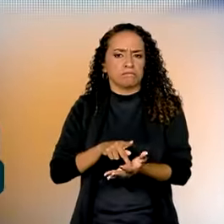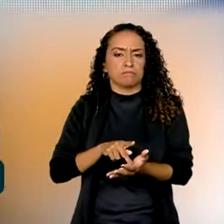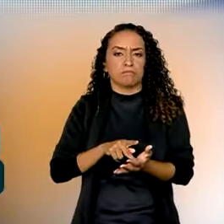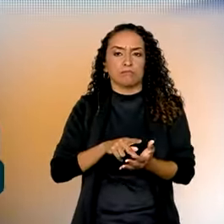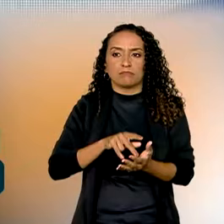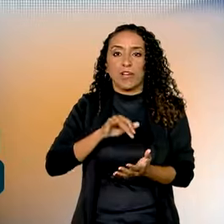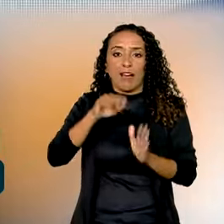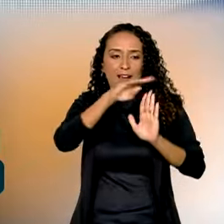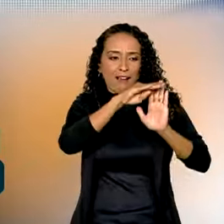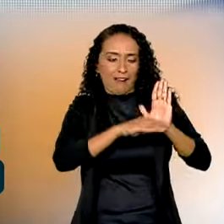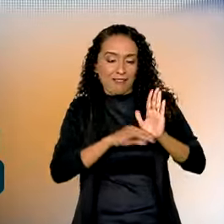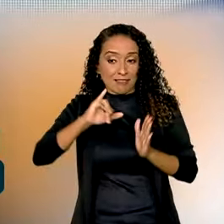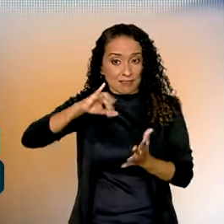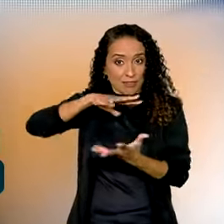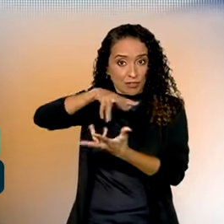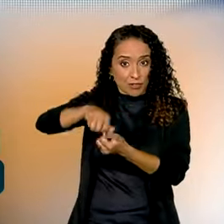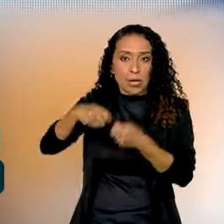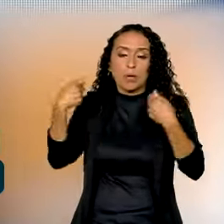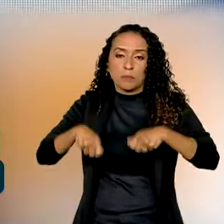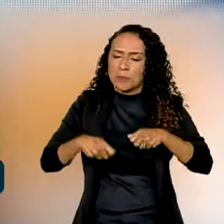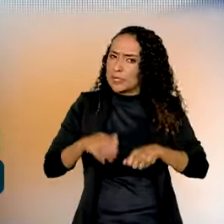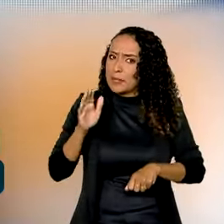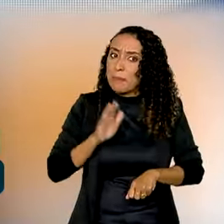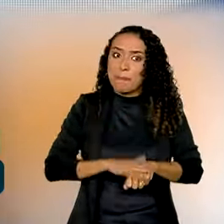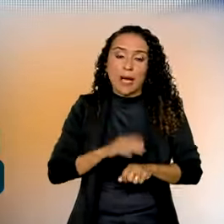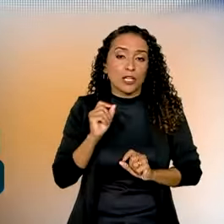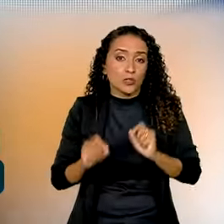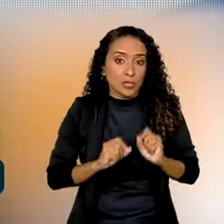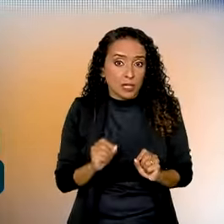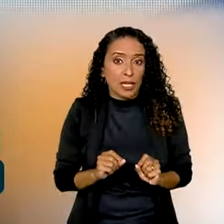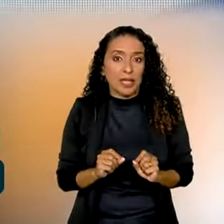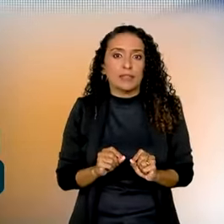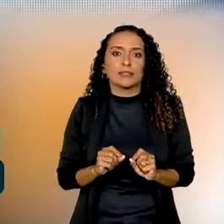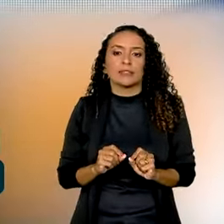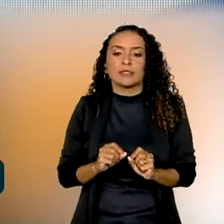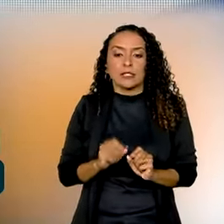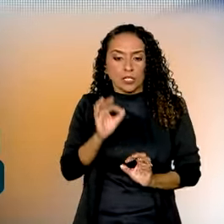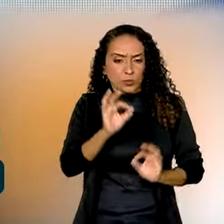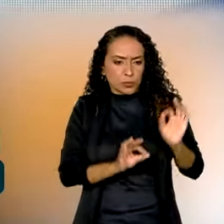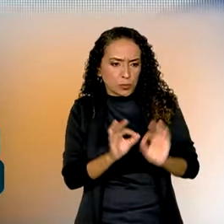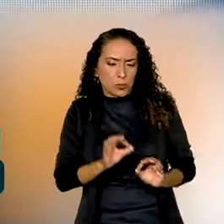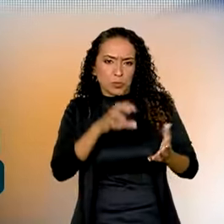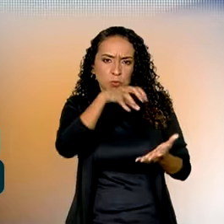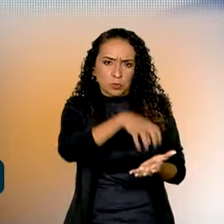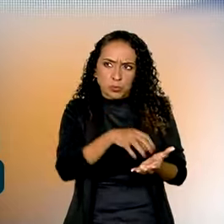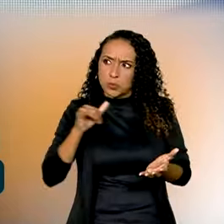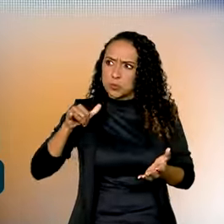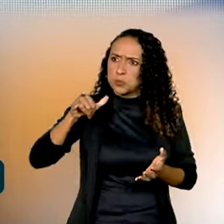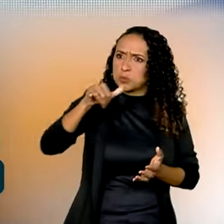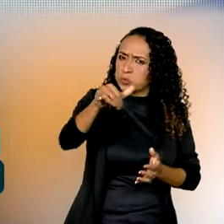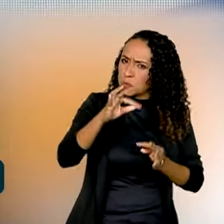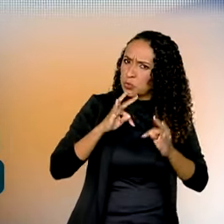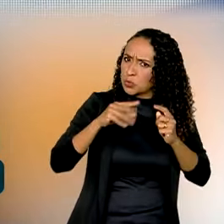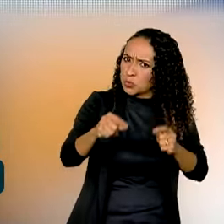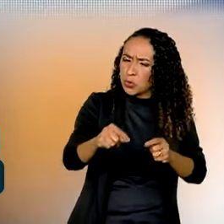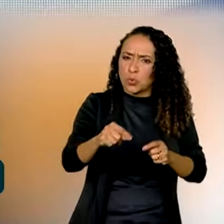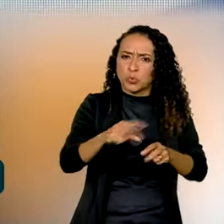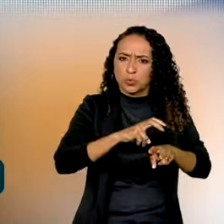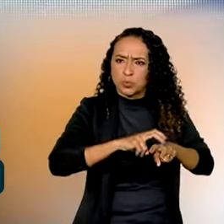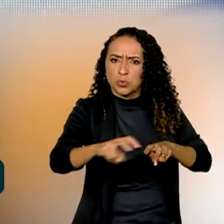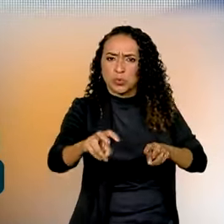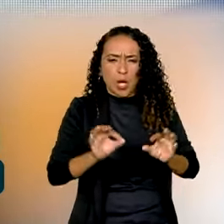internacional, a gente precisa, mais do que nunca, estar com os nossos portos, aeroportos e hidrovias